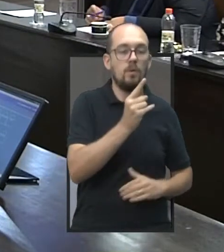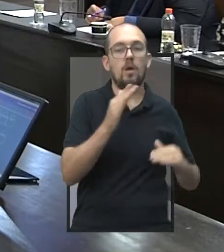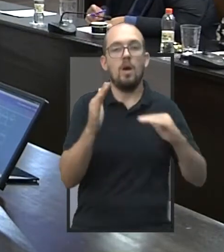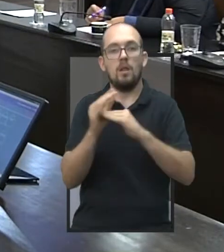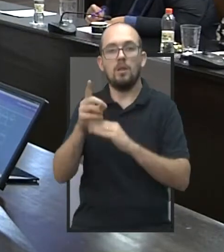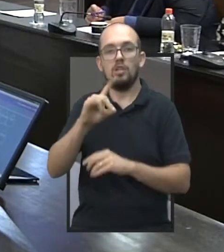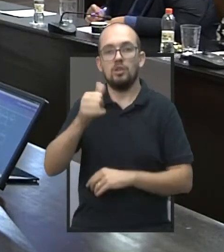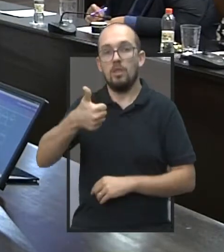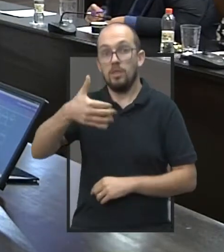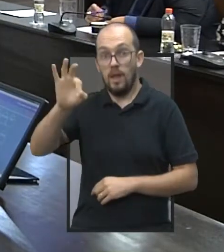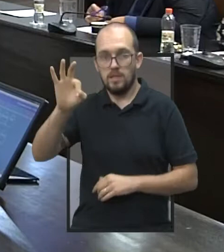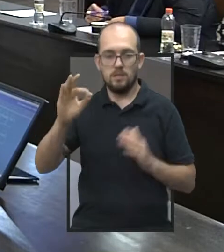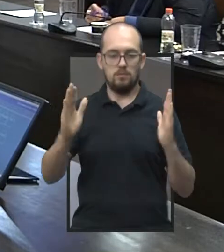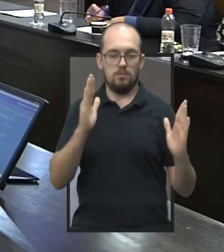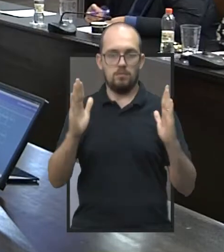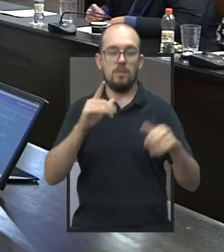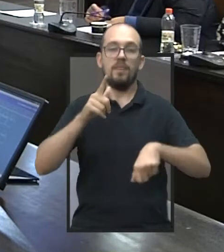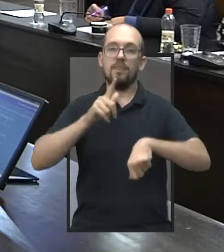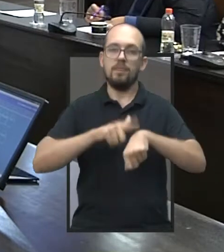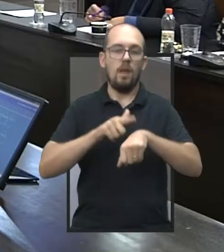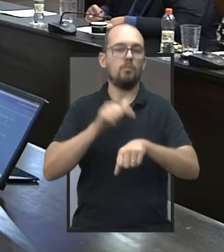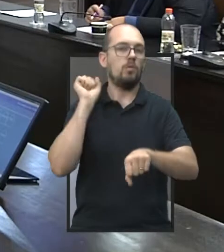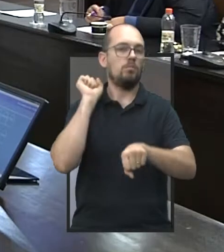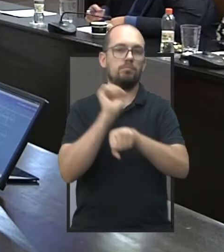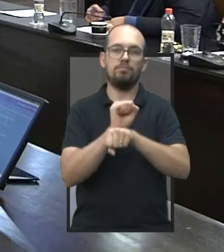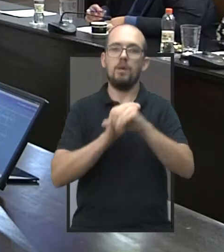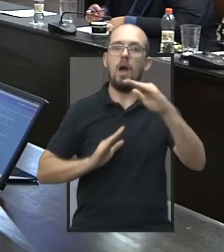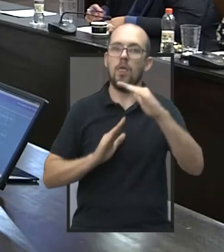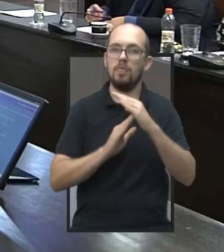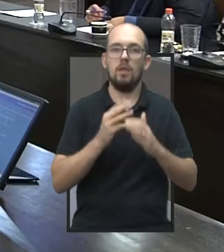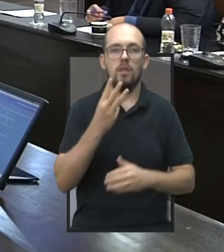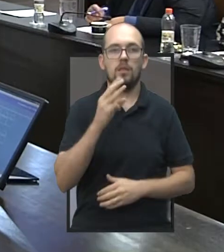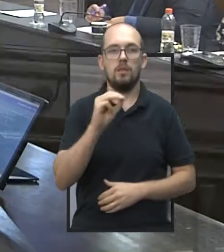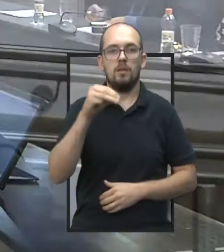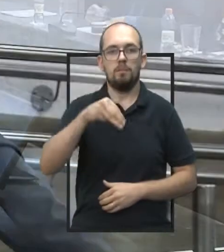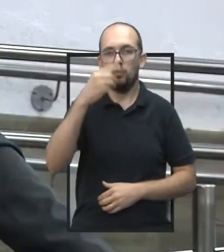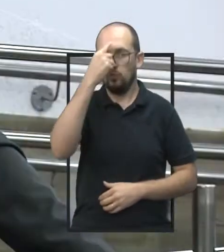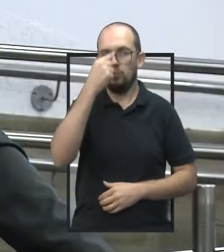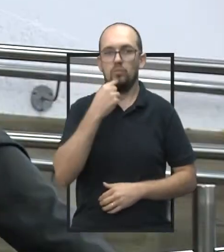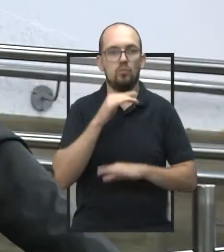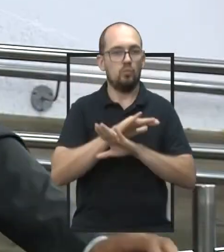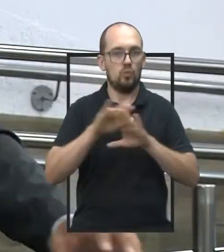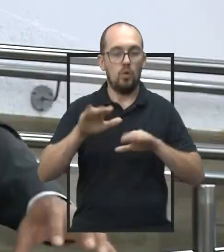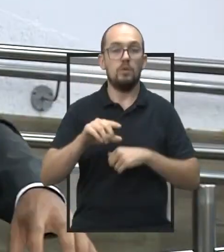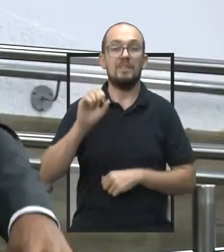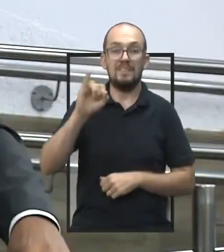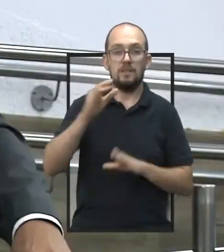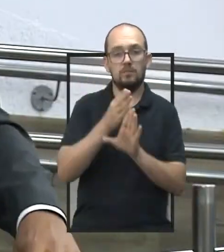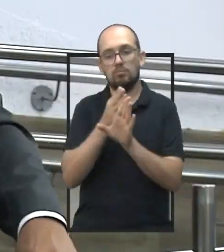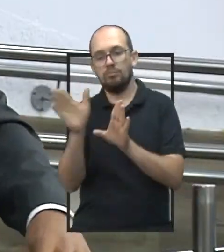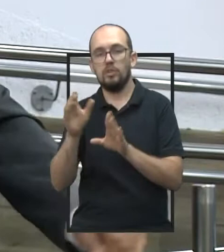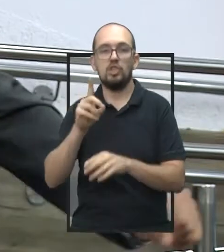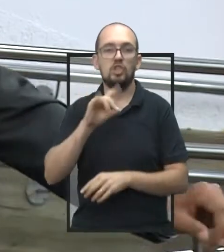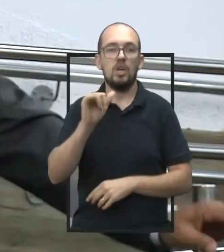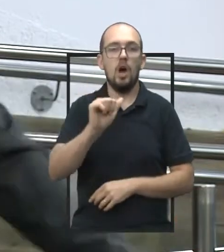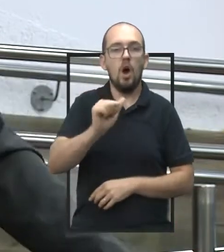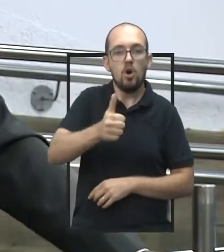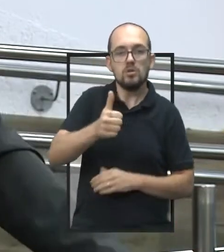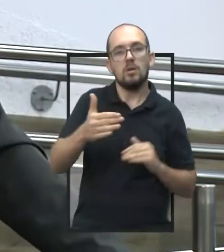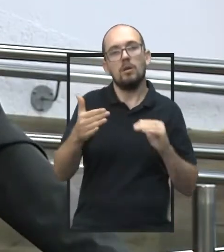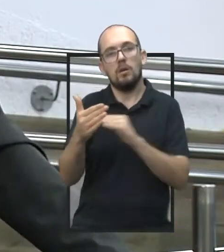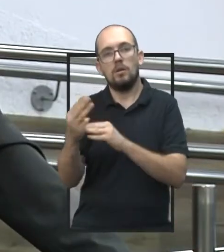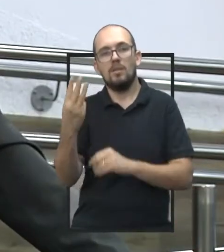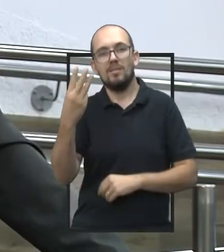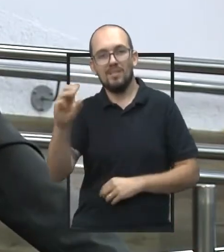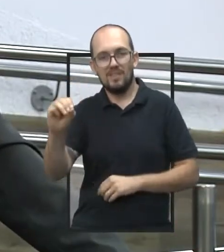cada mês, o tempo máximo de espera na fila deve ser de 30 minutos. Já do 11º ao último dia